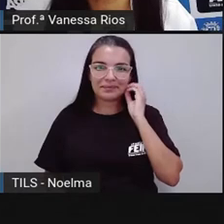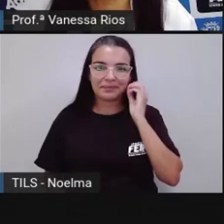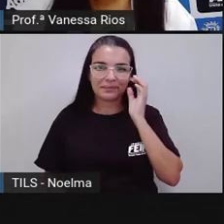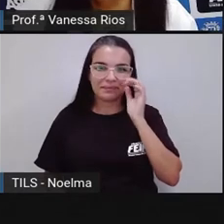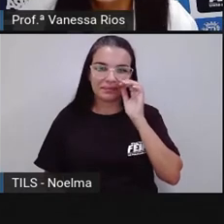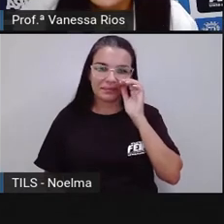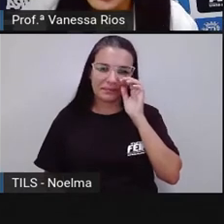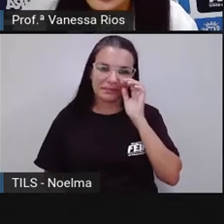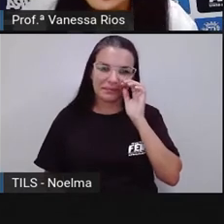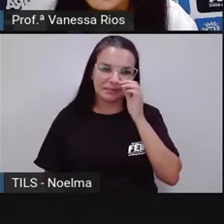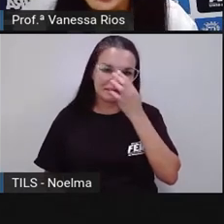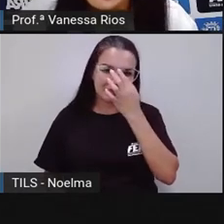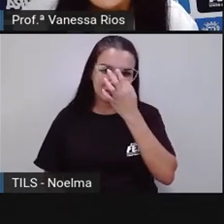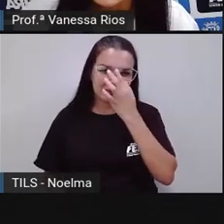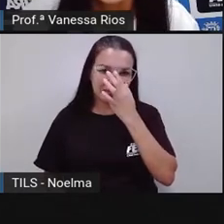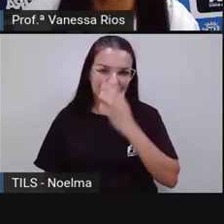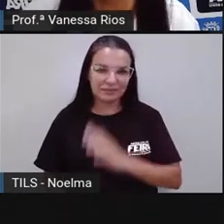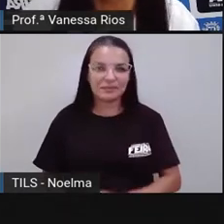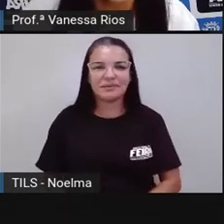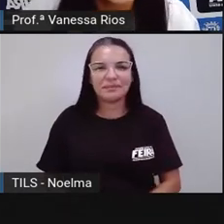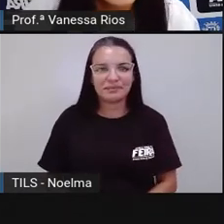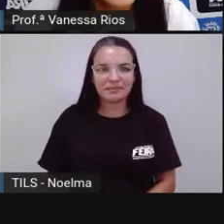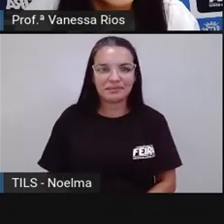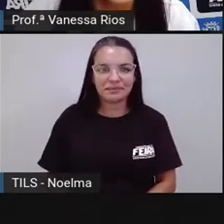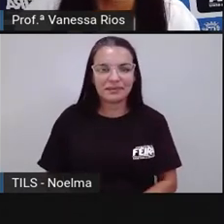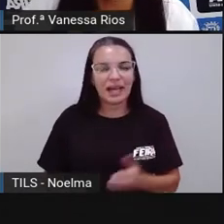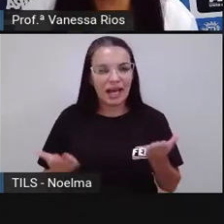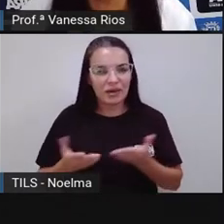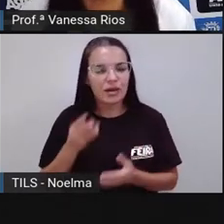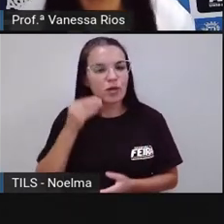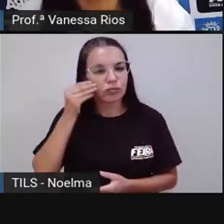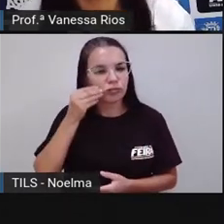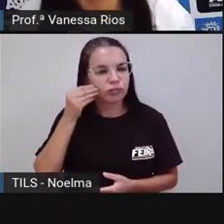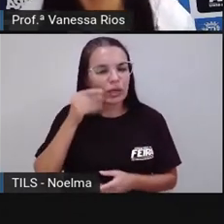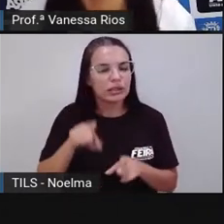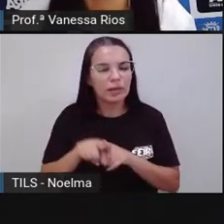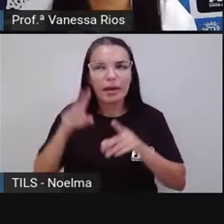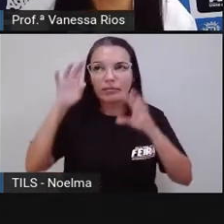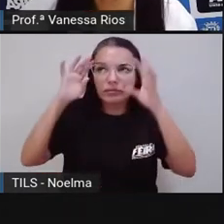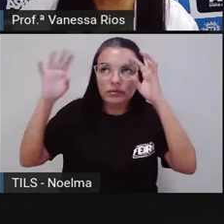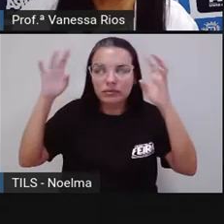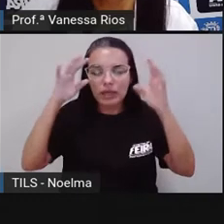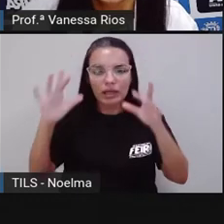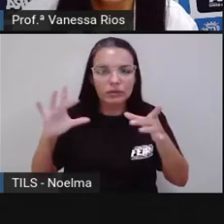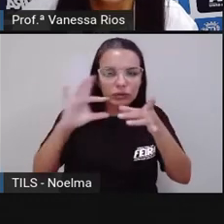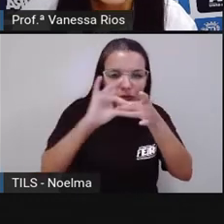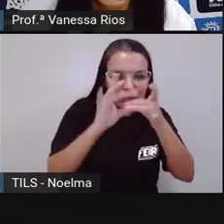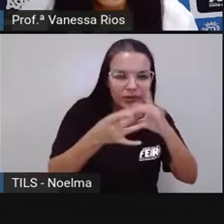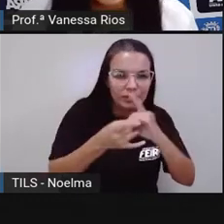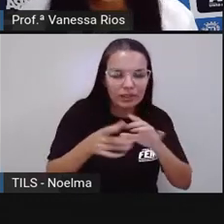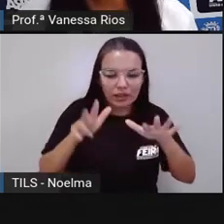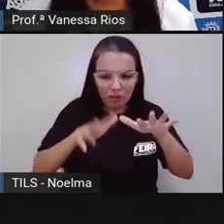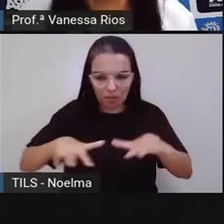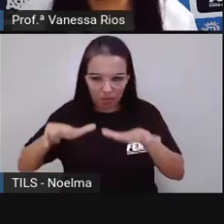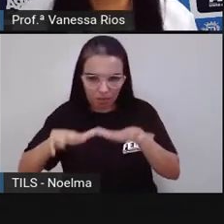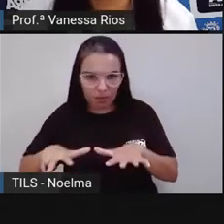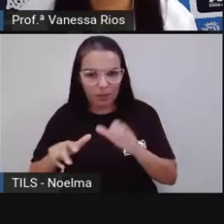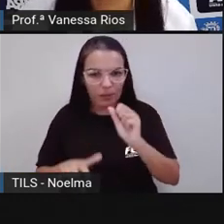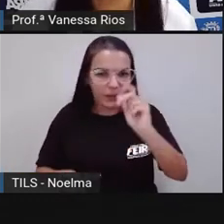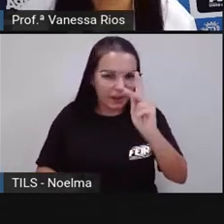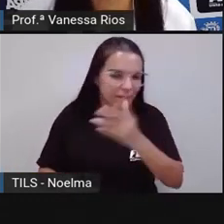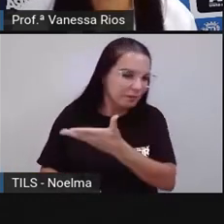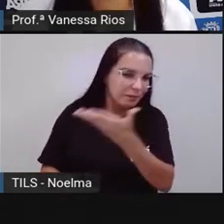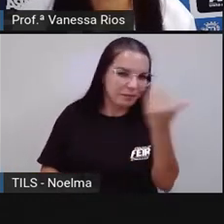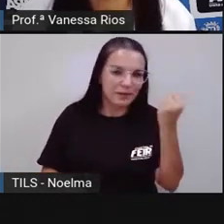se comporta em relação a isso. E a gente já vai fazer aí a reflexão associando ao marmú. Vamos lá